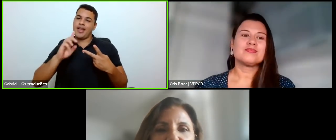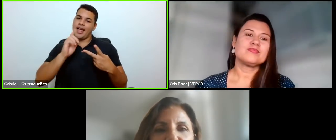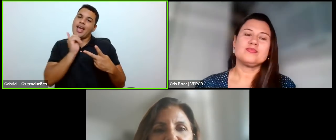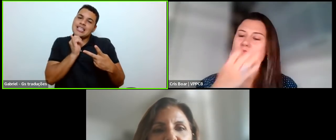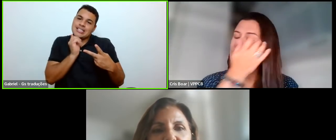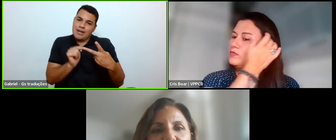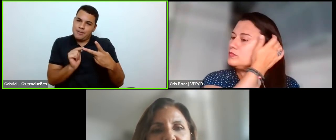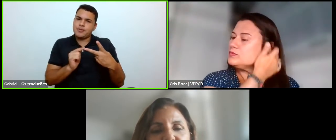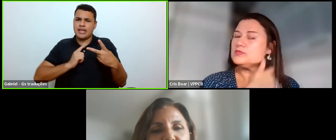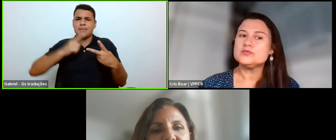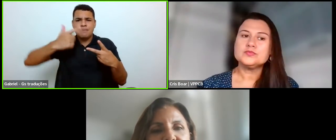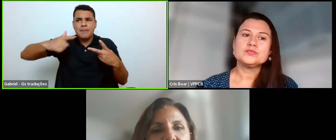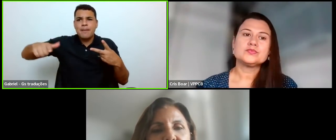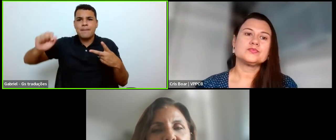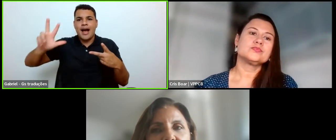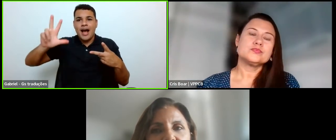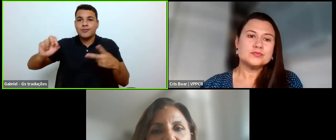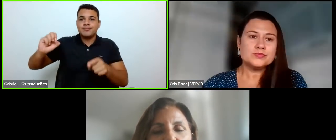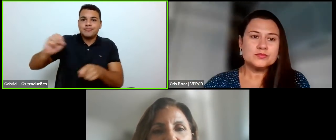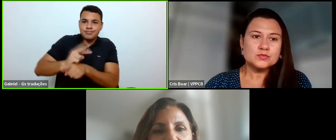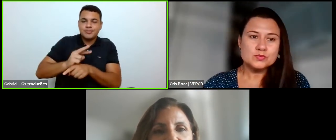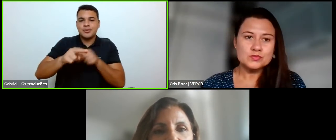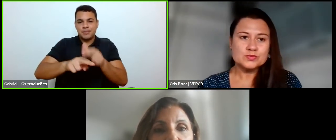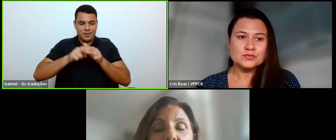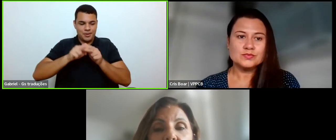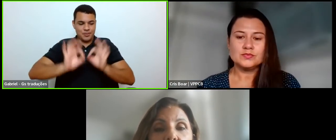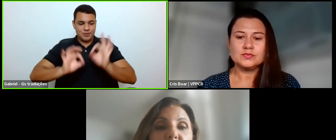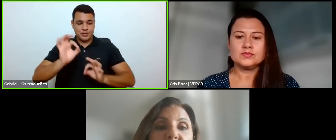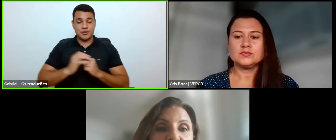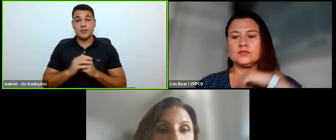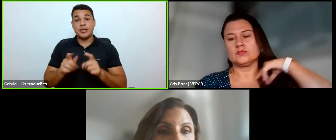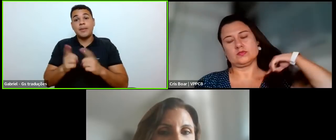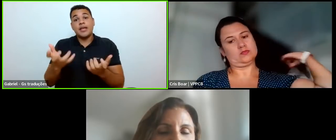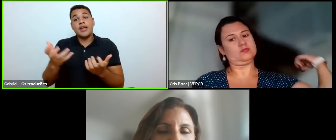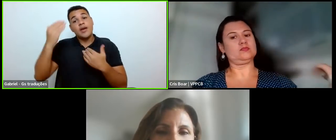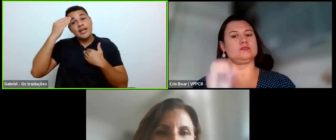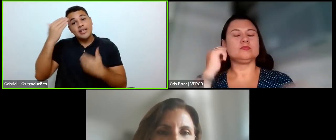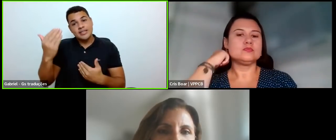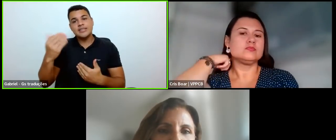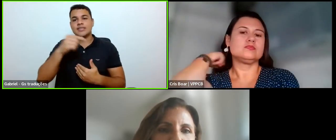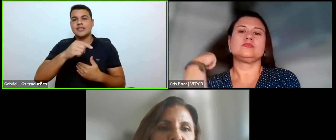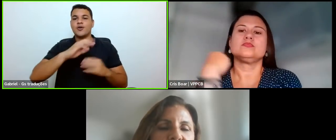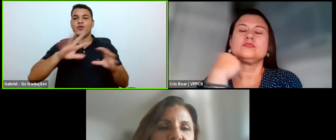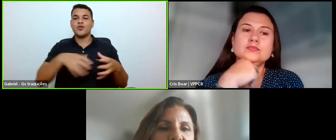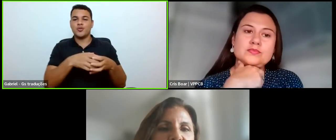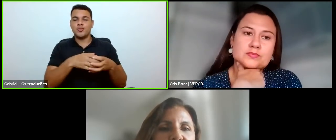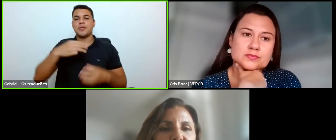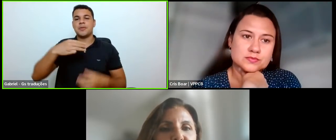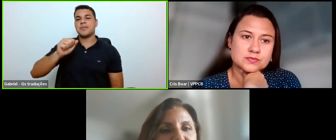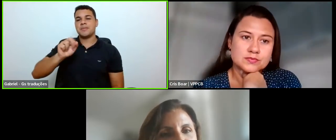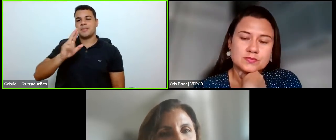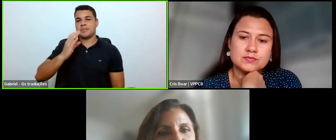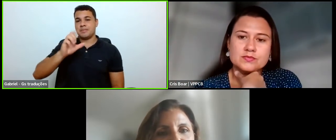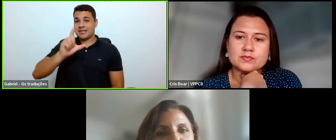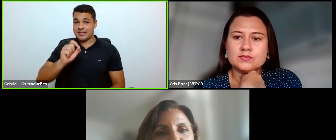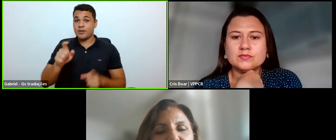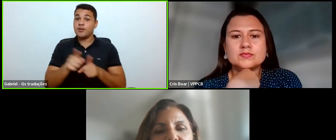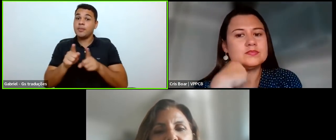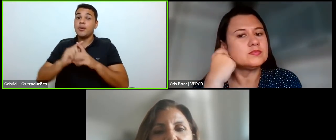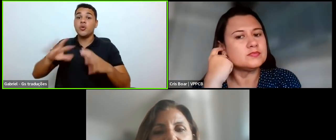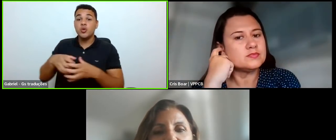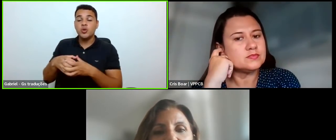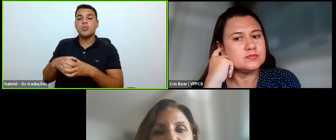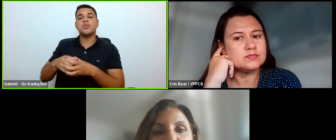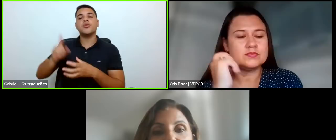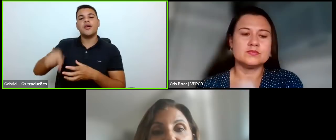clássicos que nós temos na nossa instituição, queria agradecer ao Marcelo, ao Vídeo Saúde, que nos proporcionou a confecção do vídeo.